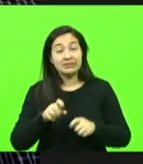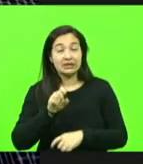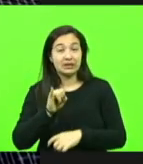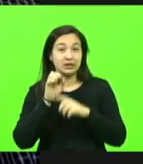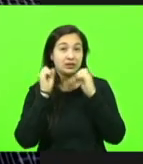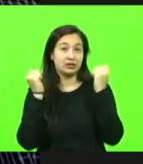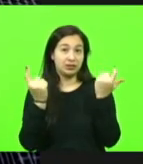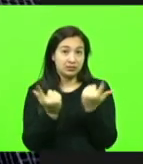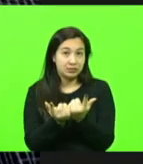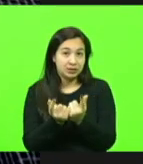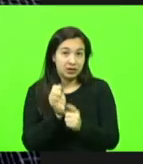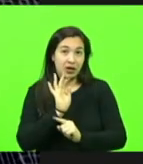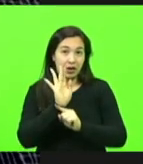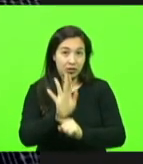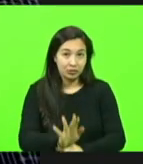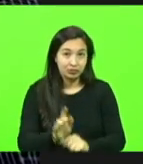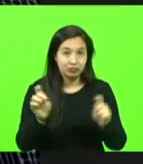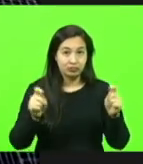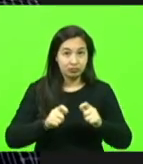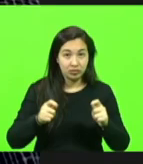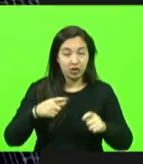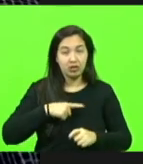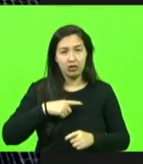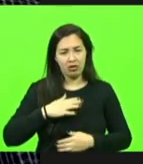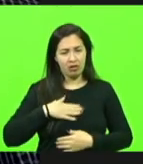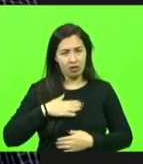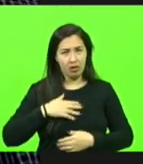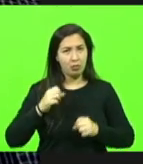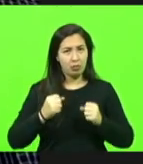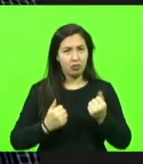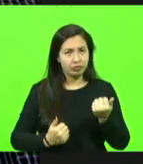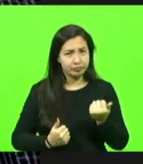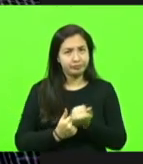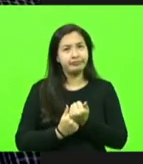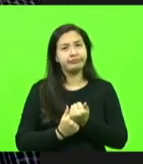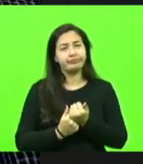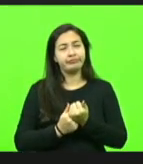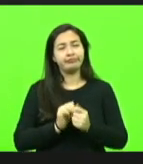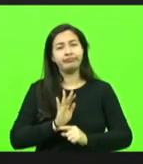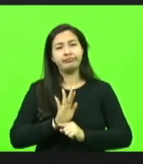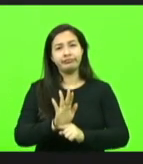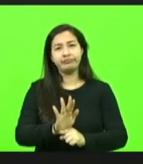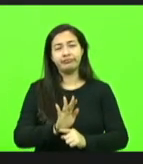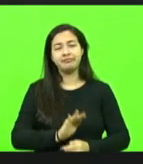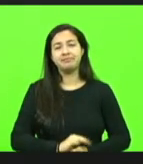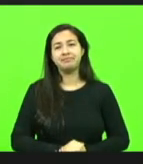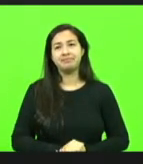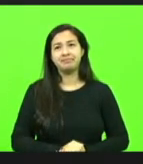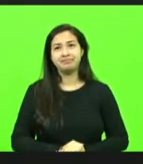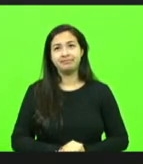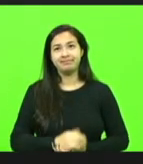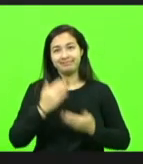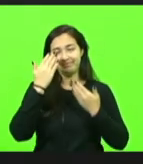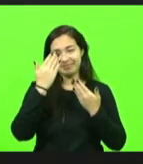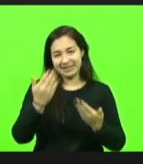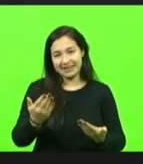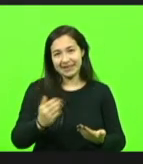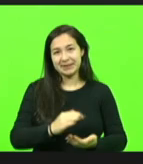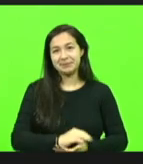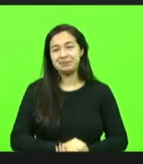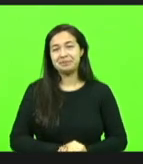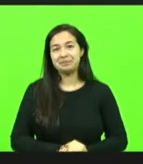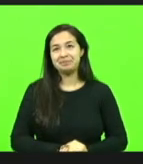tem aqui a minha palavra de apoio, deputado Kelly, pode ter certeza. Obrigado, deputado Sopels, muito obrigado,